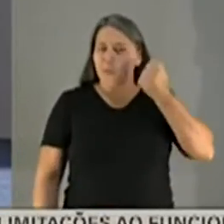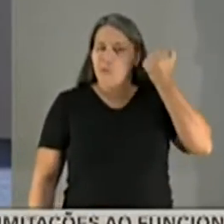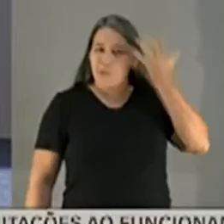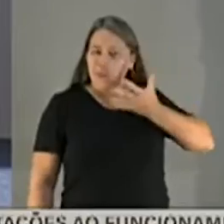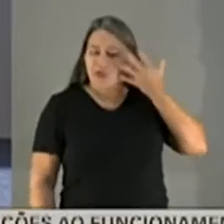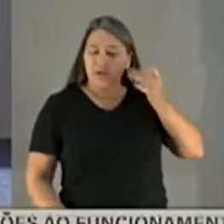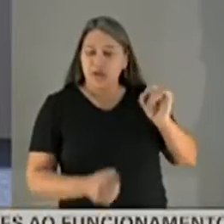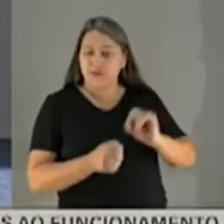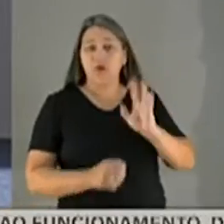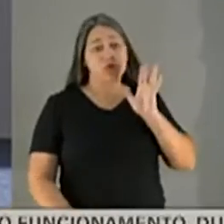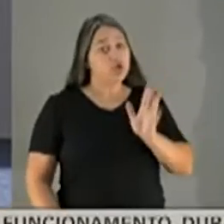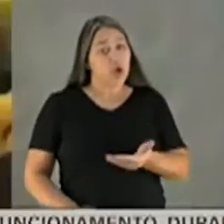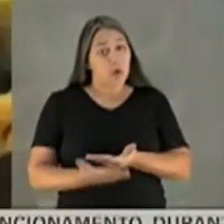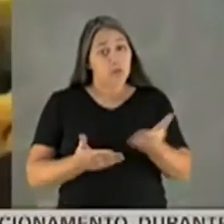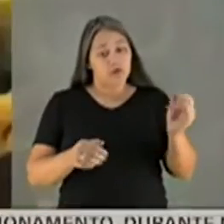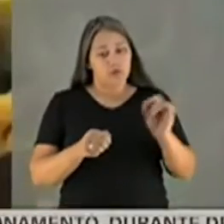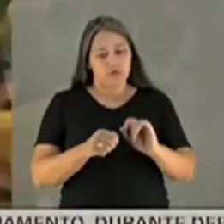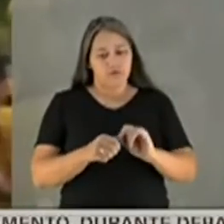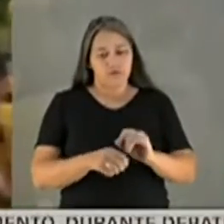prato. E isso já tem sido feito, senador.